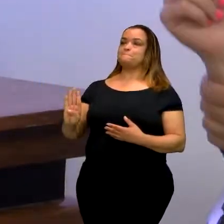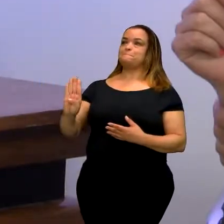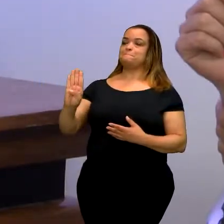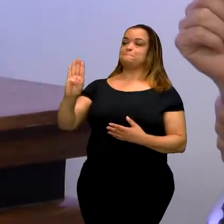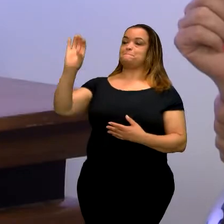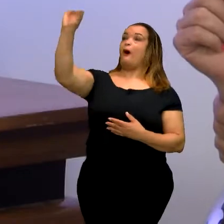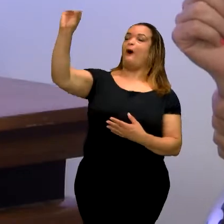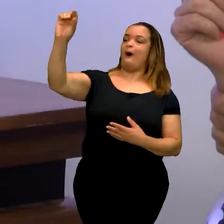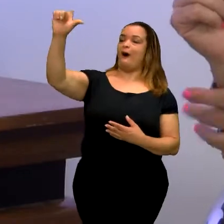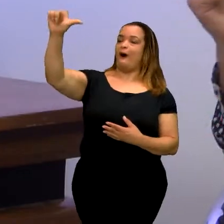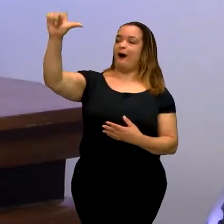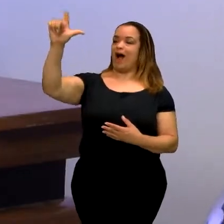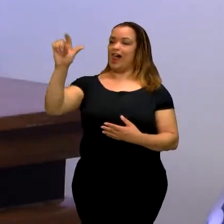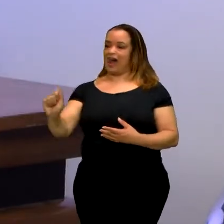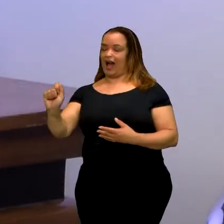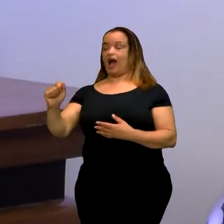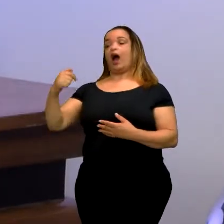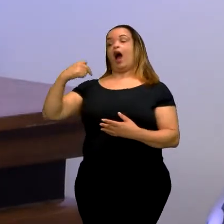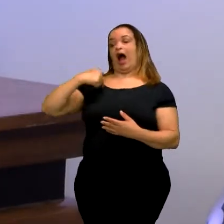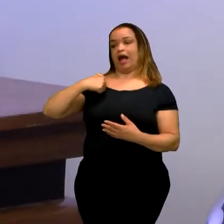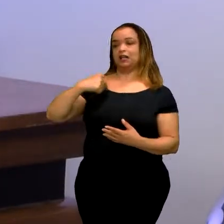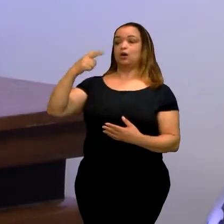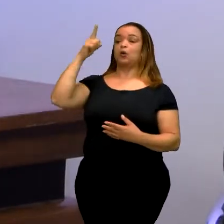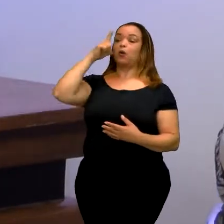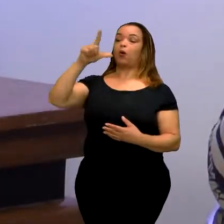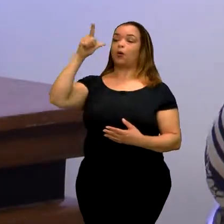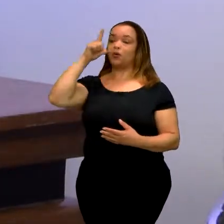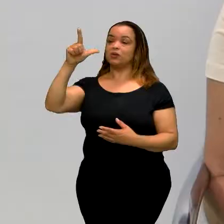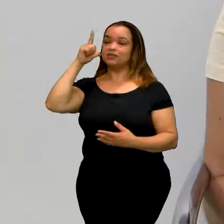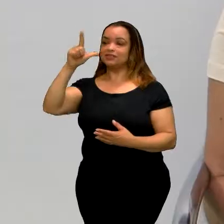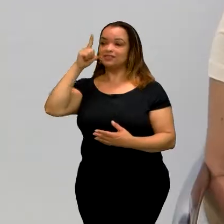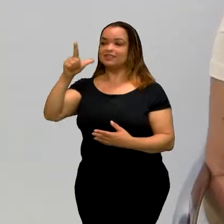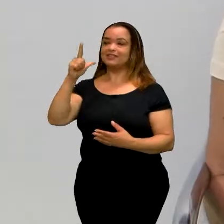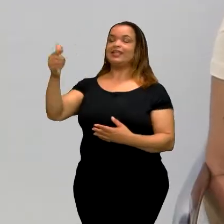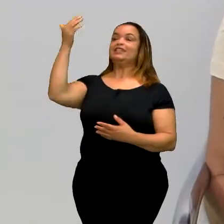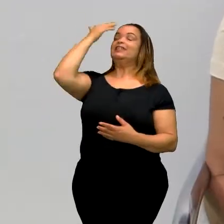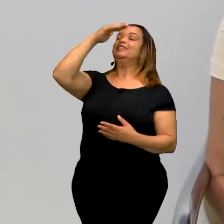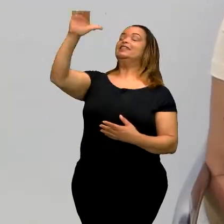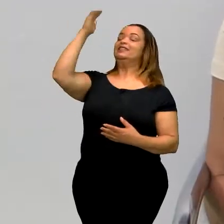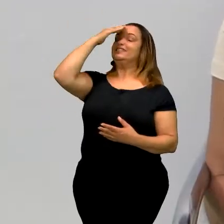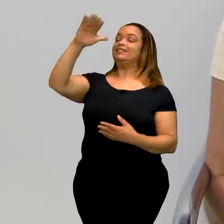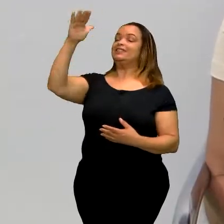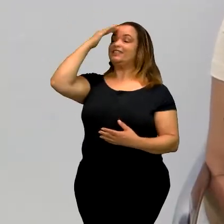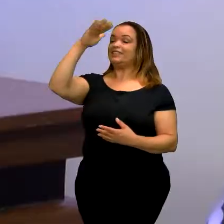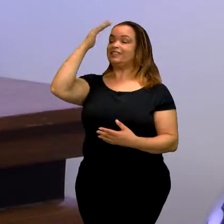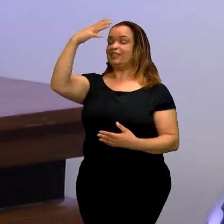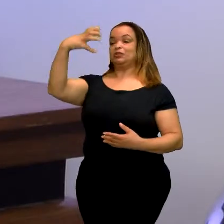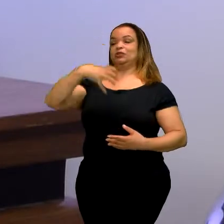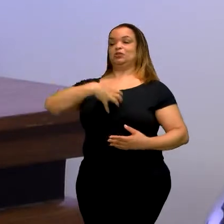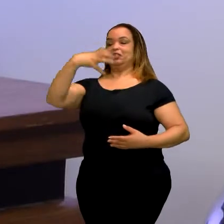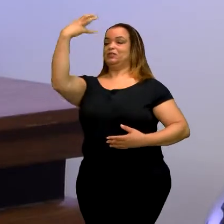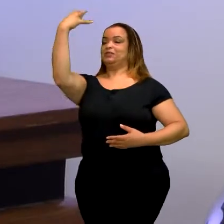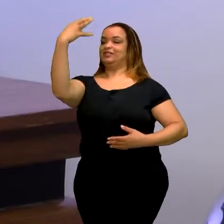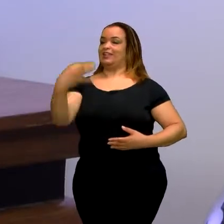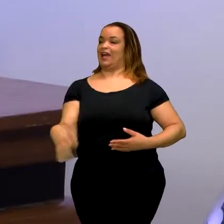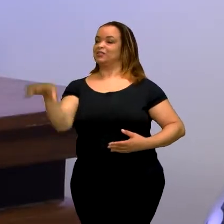lá. Foi aí que eu comecei a pegar esse método. Esse é o melhor método. A língua de sinais